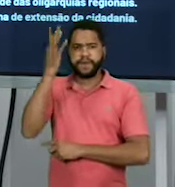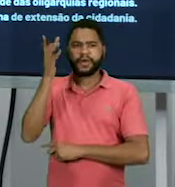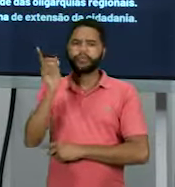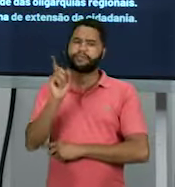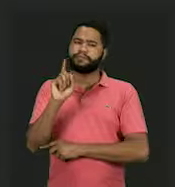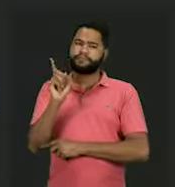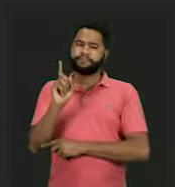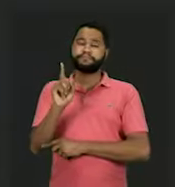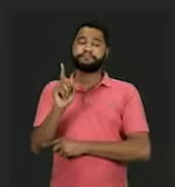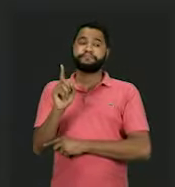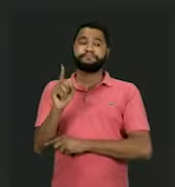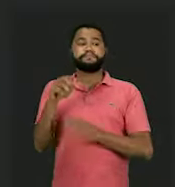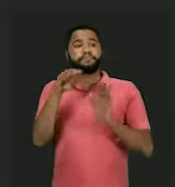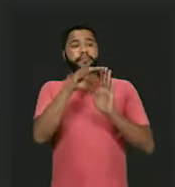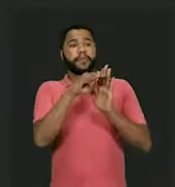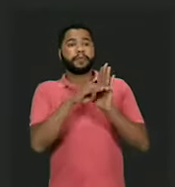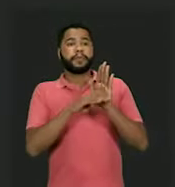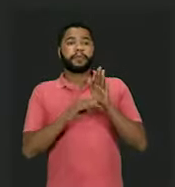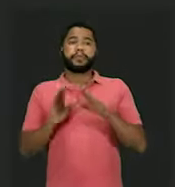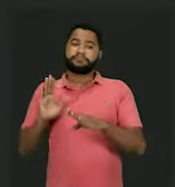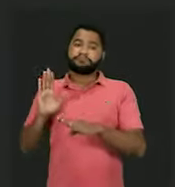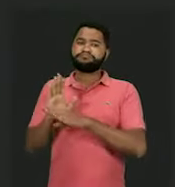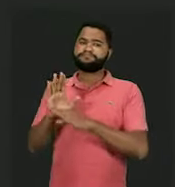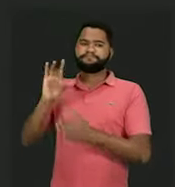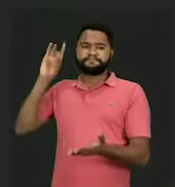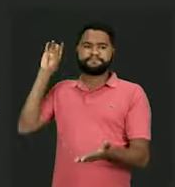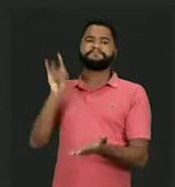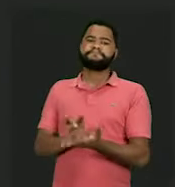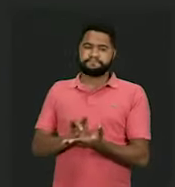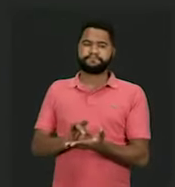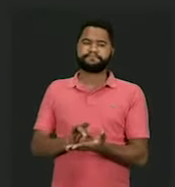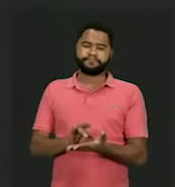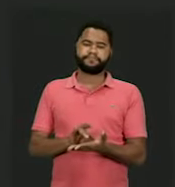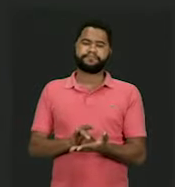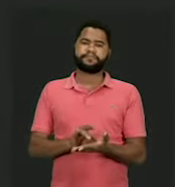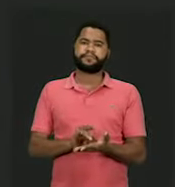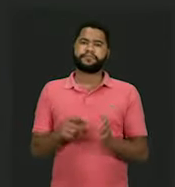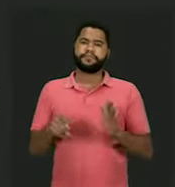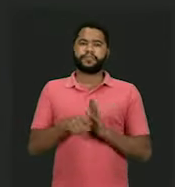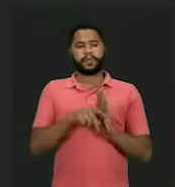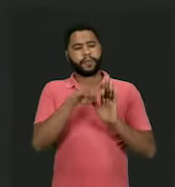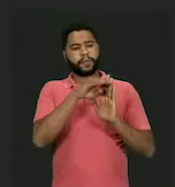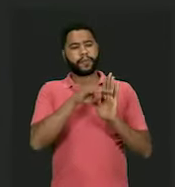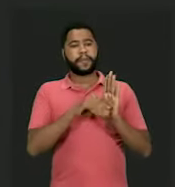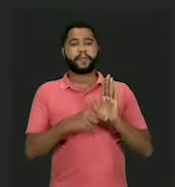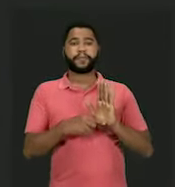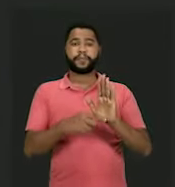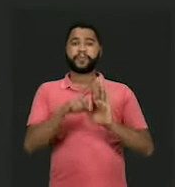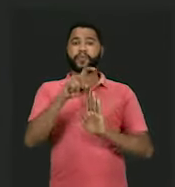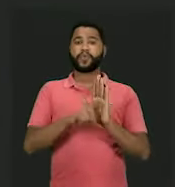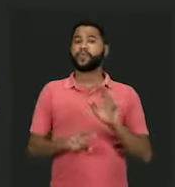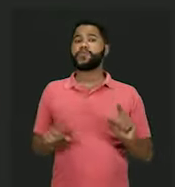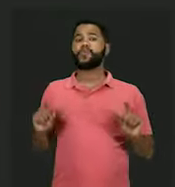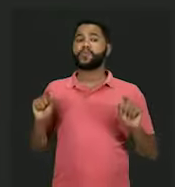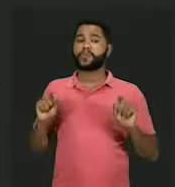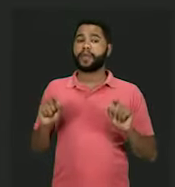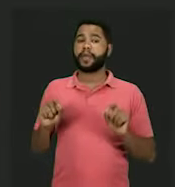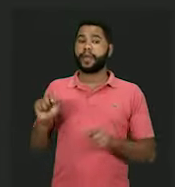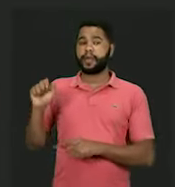né? Um dos fatores que contribuíram para a efetivação da medida mencionada no texto foi,